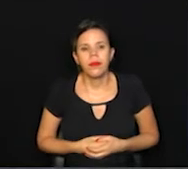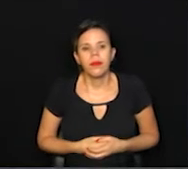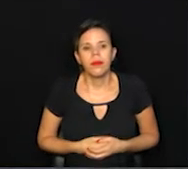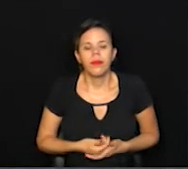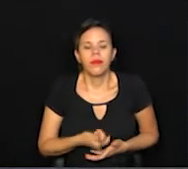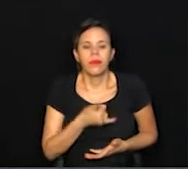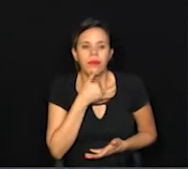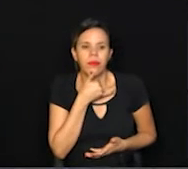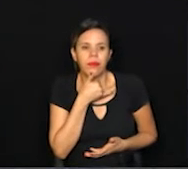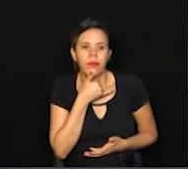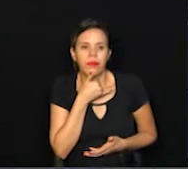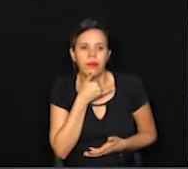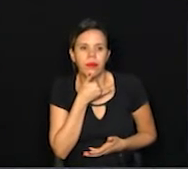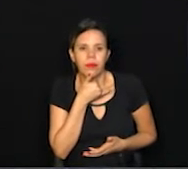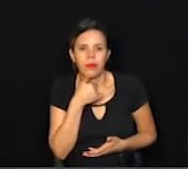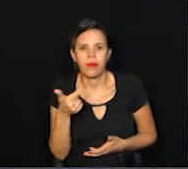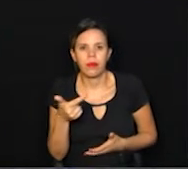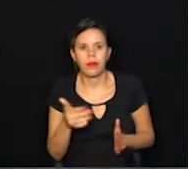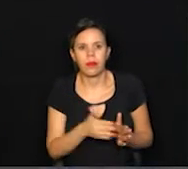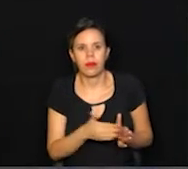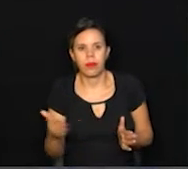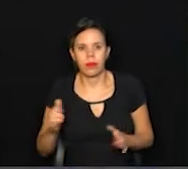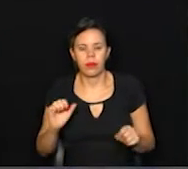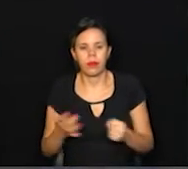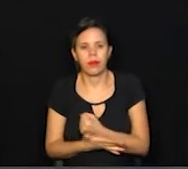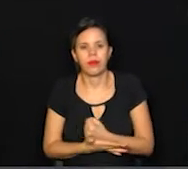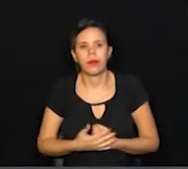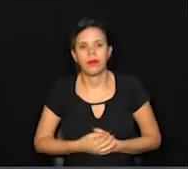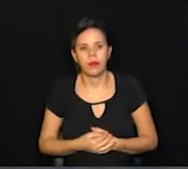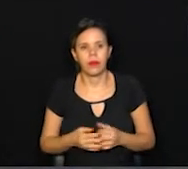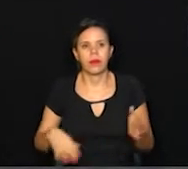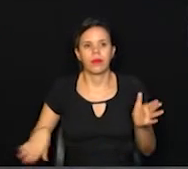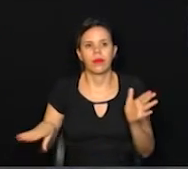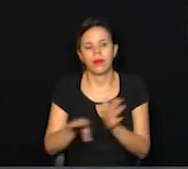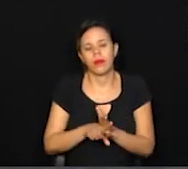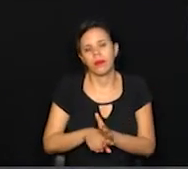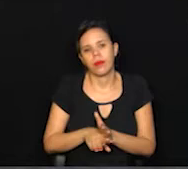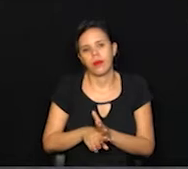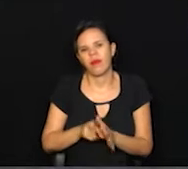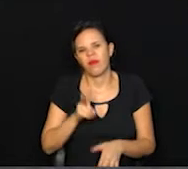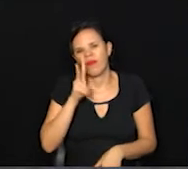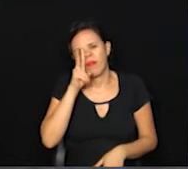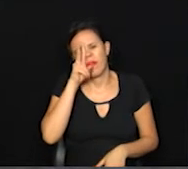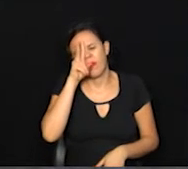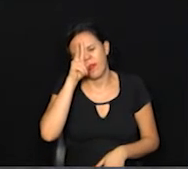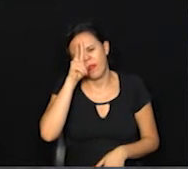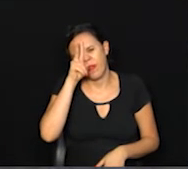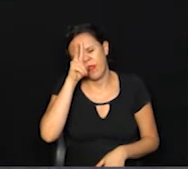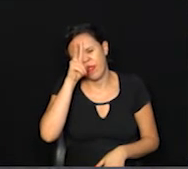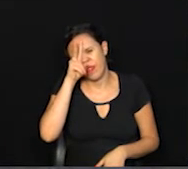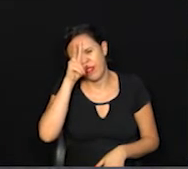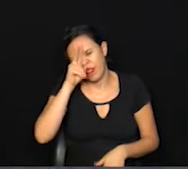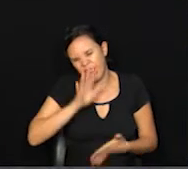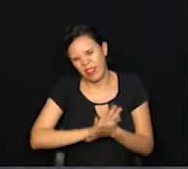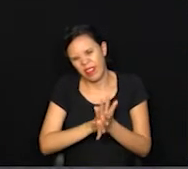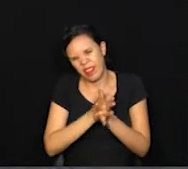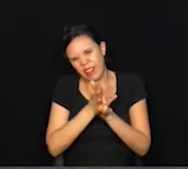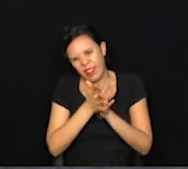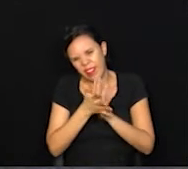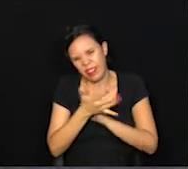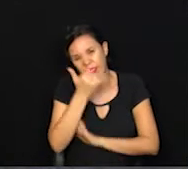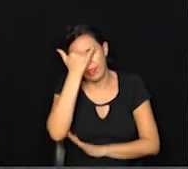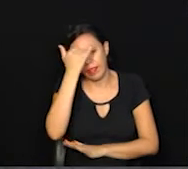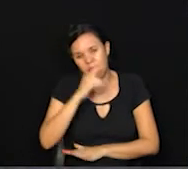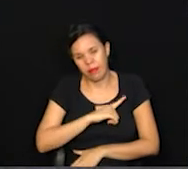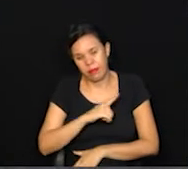Infelizmente, essa segunda onda da pandemia veio de uma maneira tão forte e tão avassaladora que